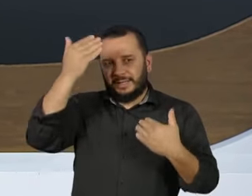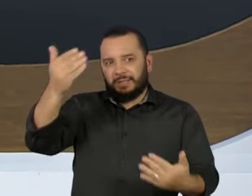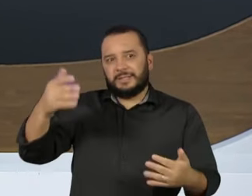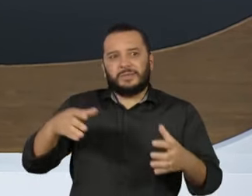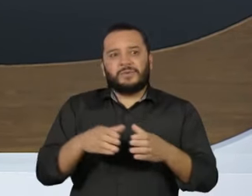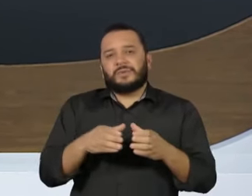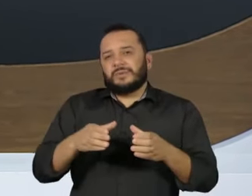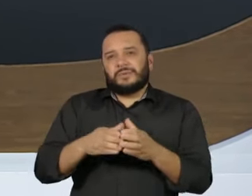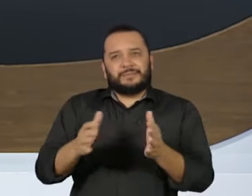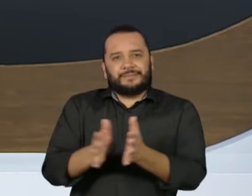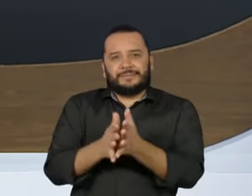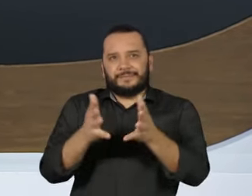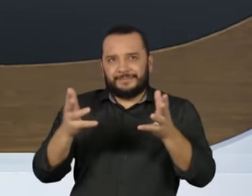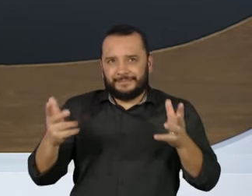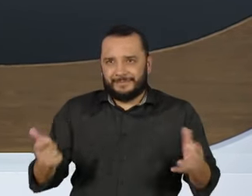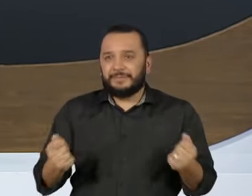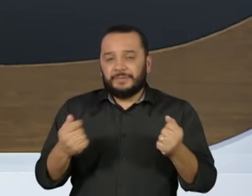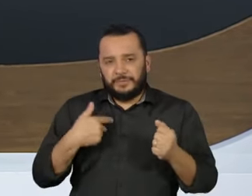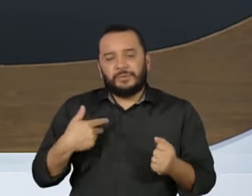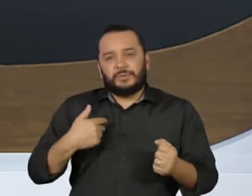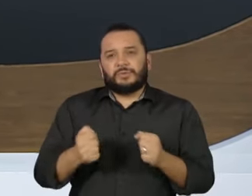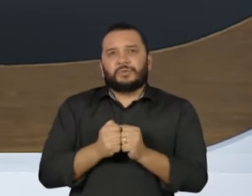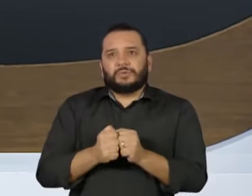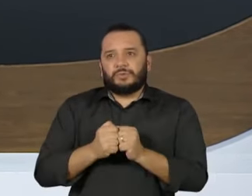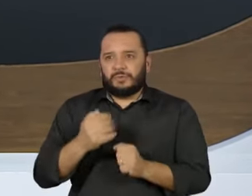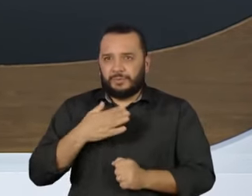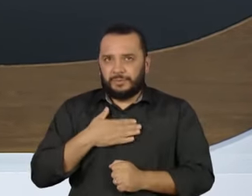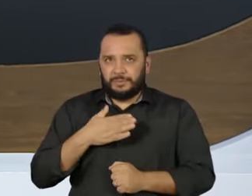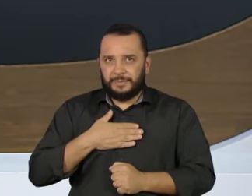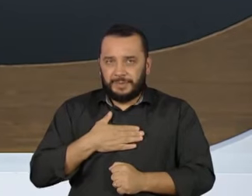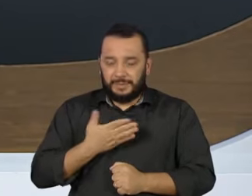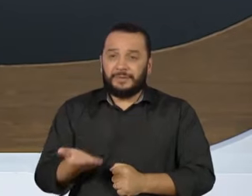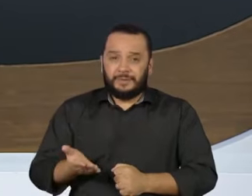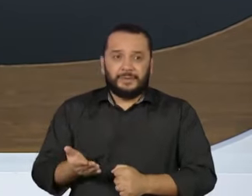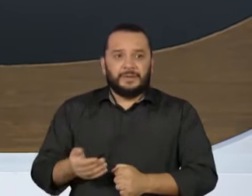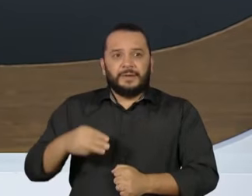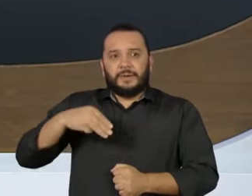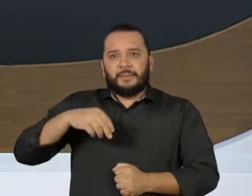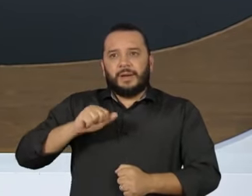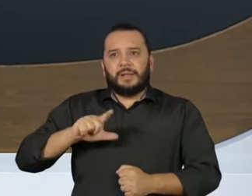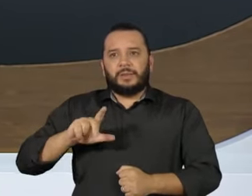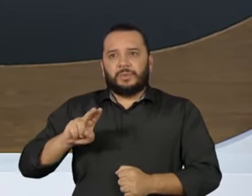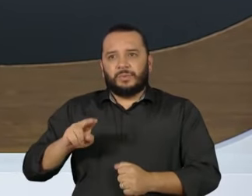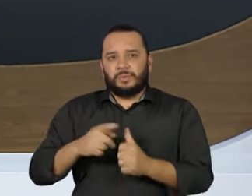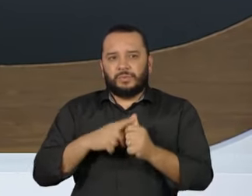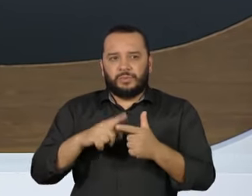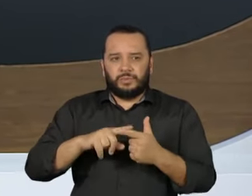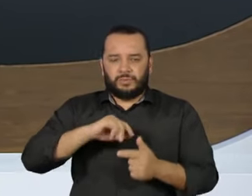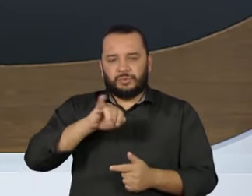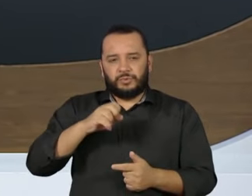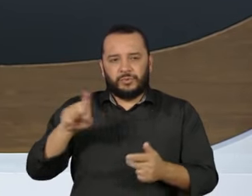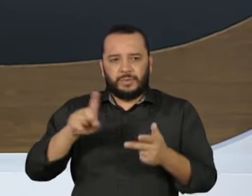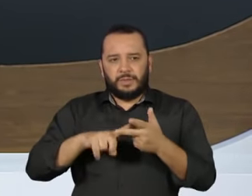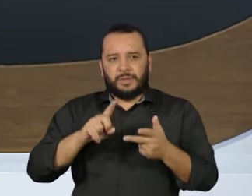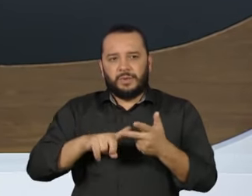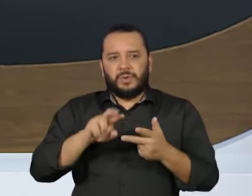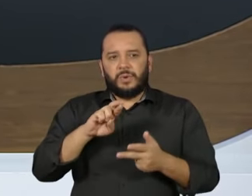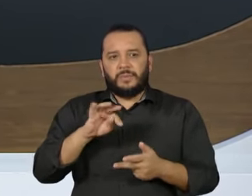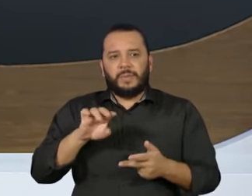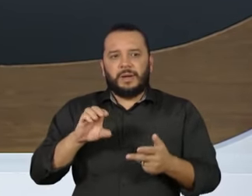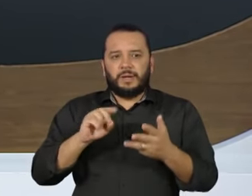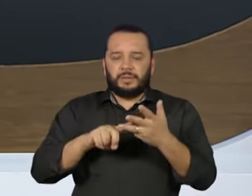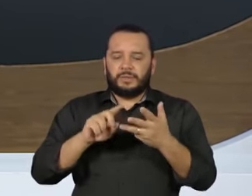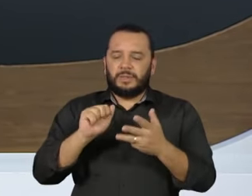bancada maravilhosa que dividiu os trabalhos comigo e correu comigo aqui. Malu Delgado, João Vilaverde, Roberto Maltic,